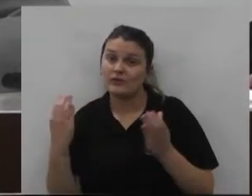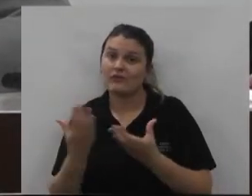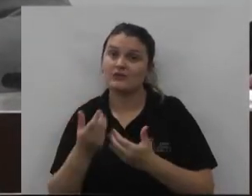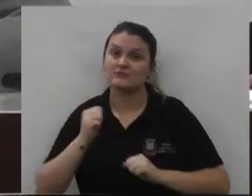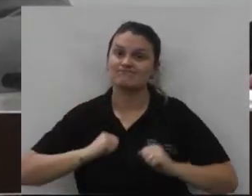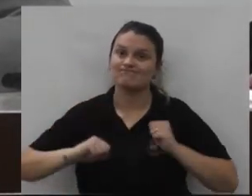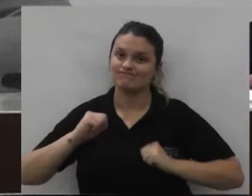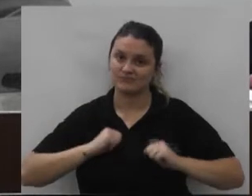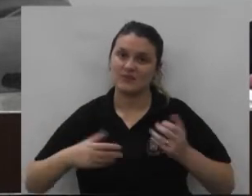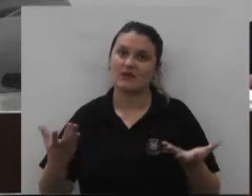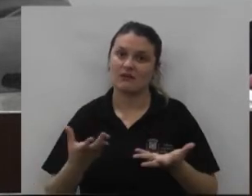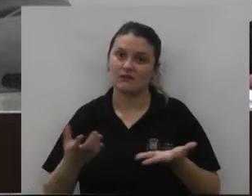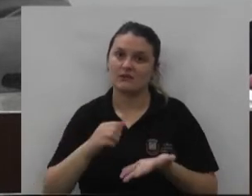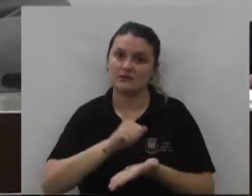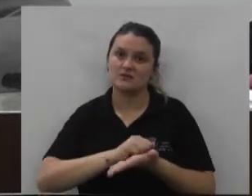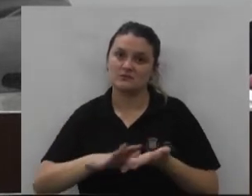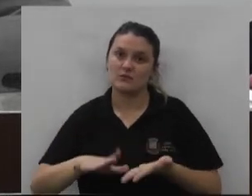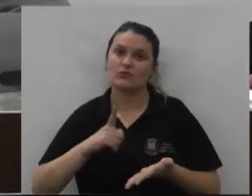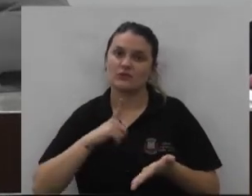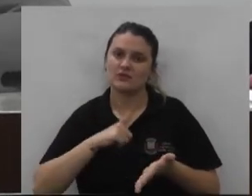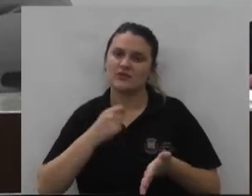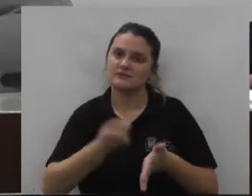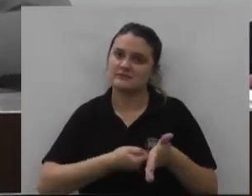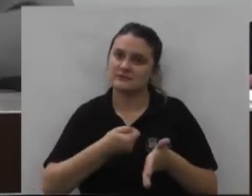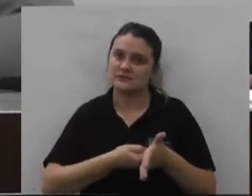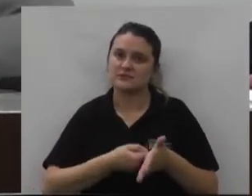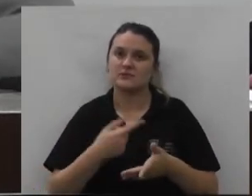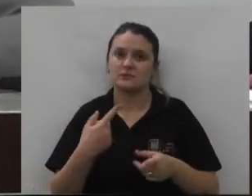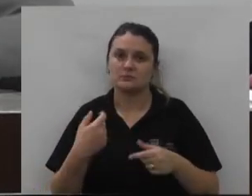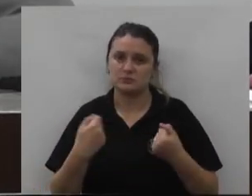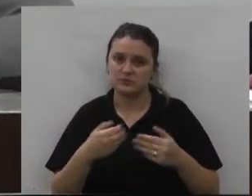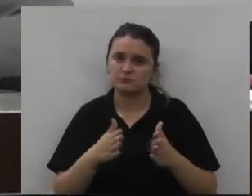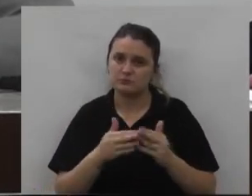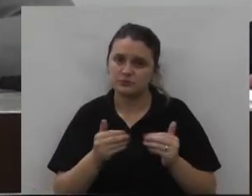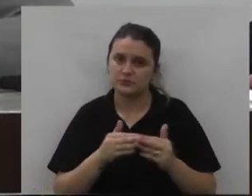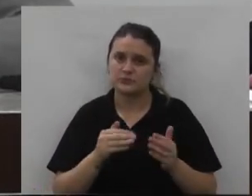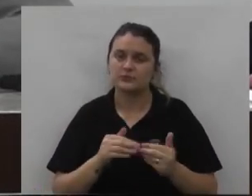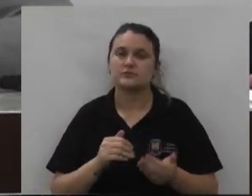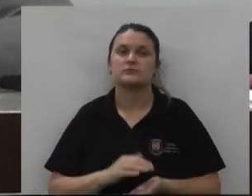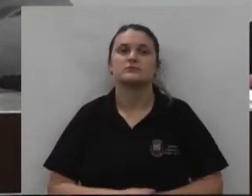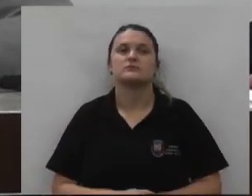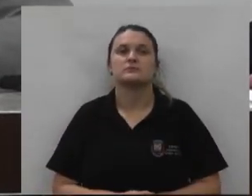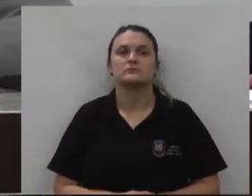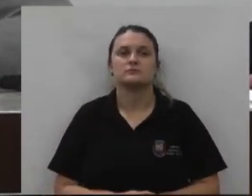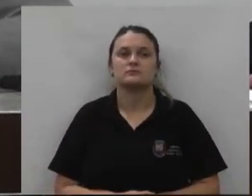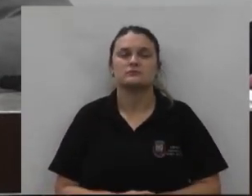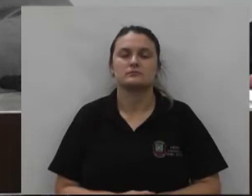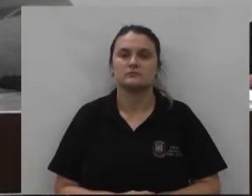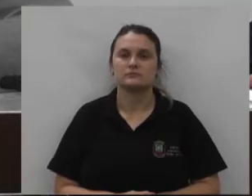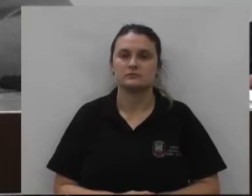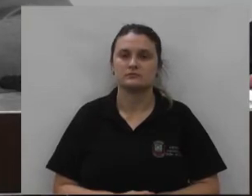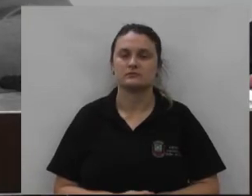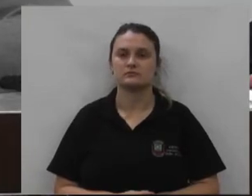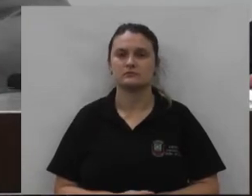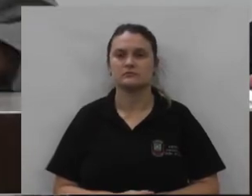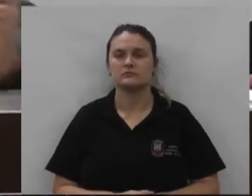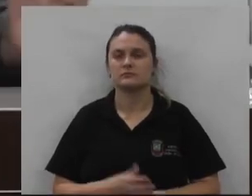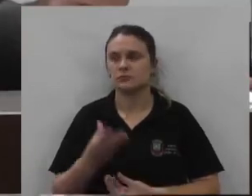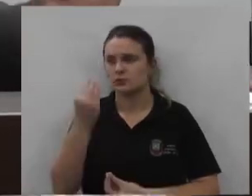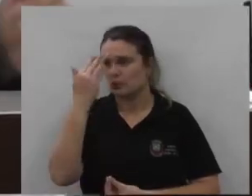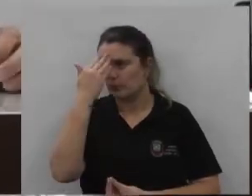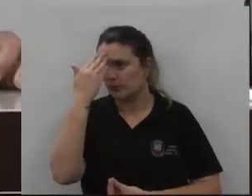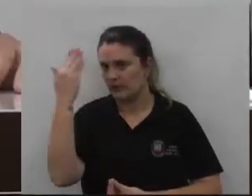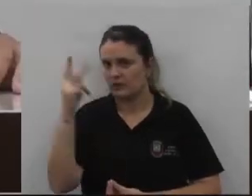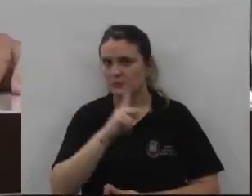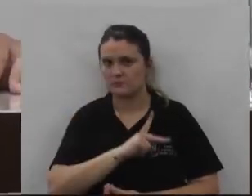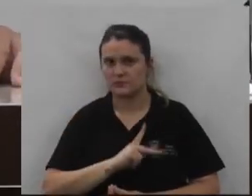comunidade que está sedenta com certeza para que passe o asfalto na sua rua muito